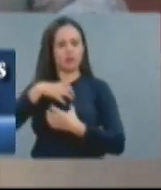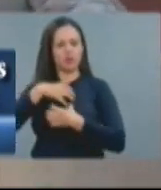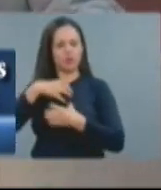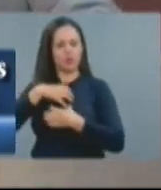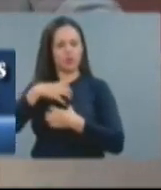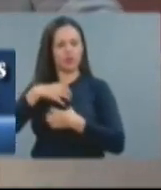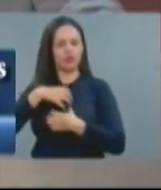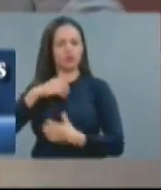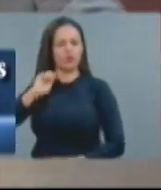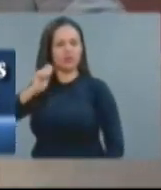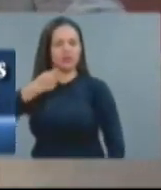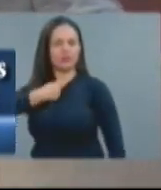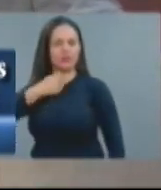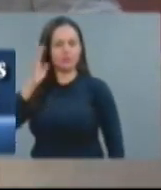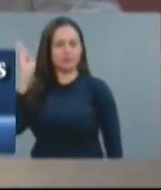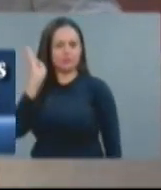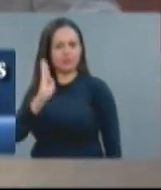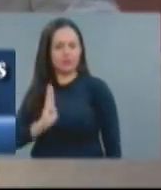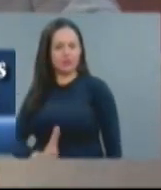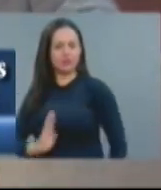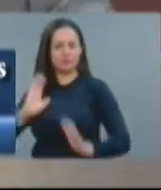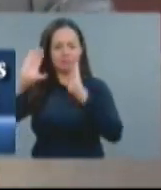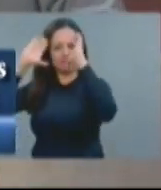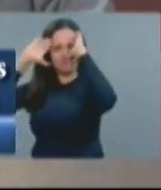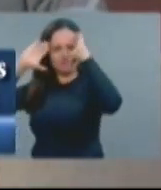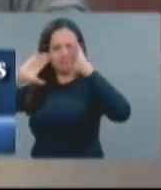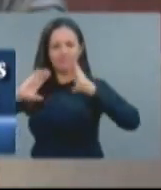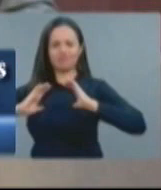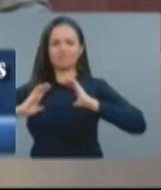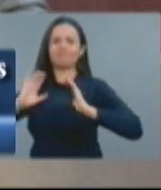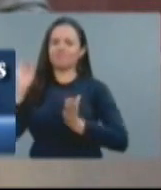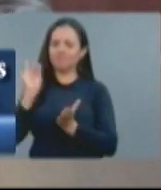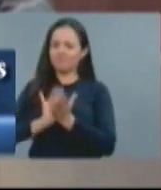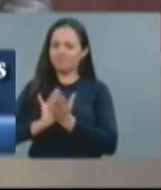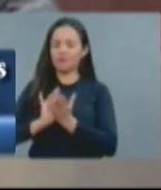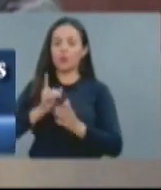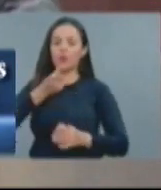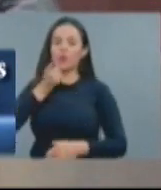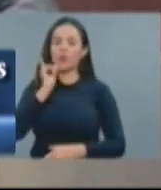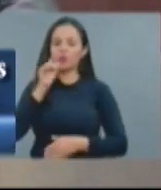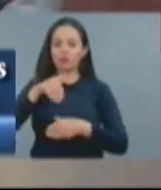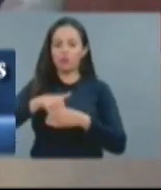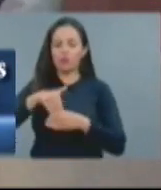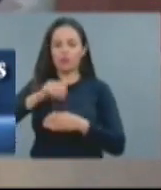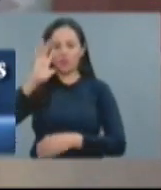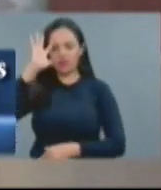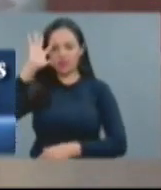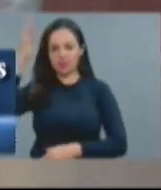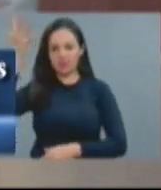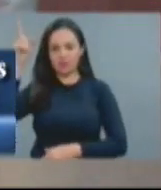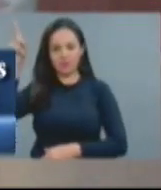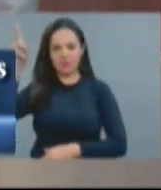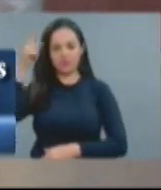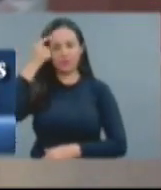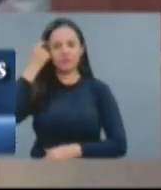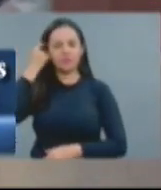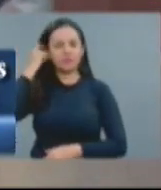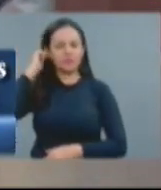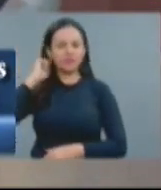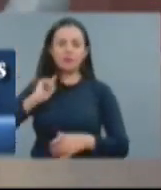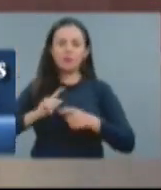um brasileiro respeitado pela decisão de larga maioria